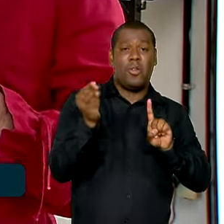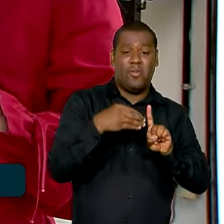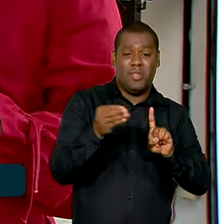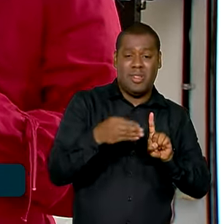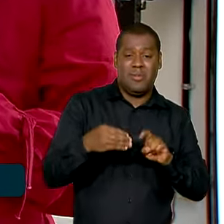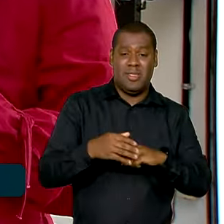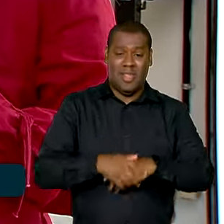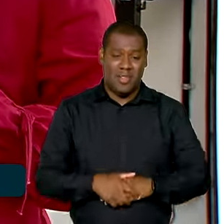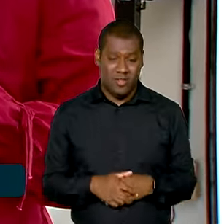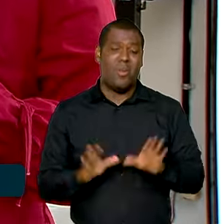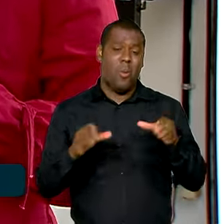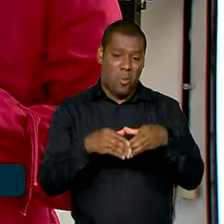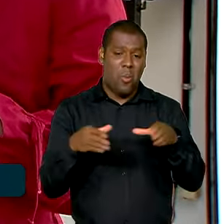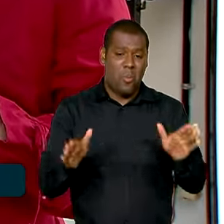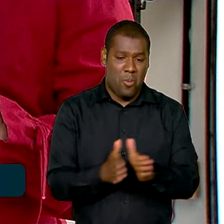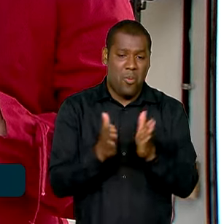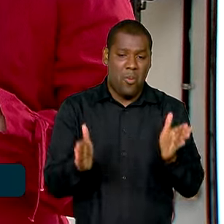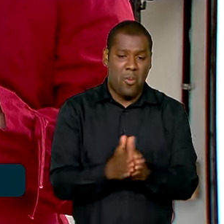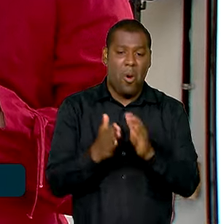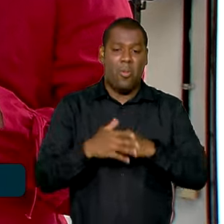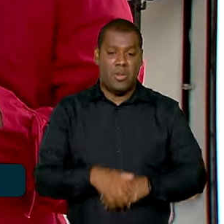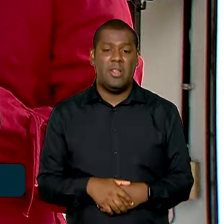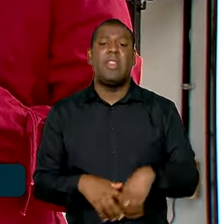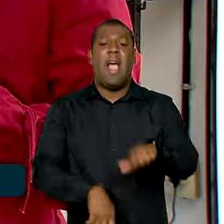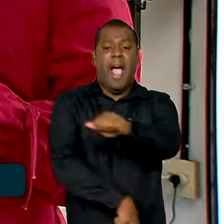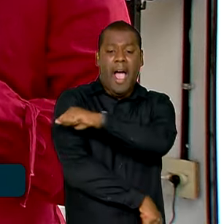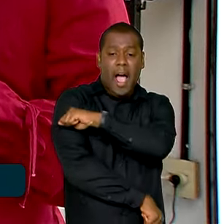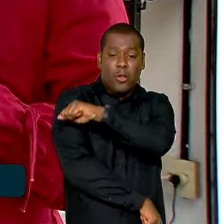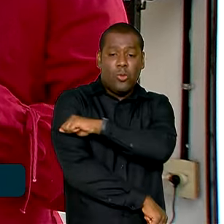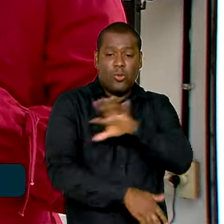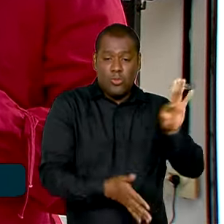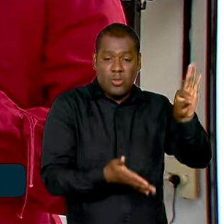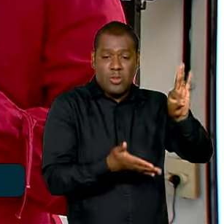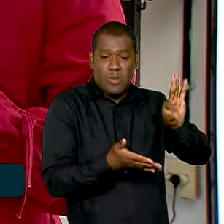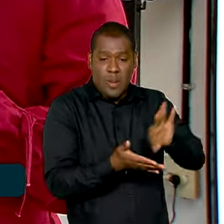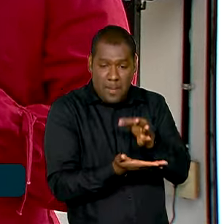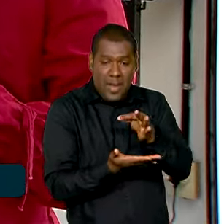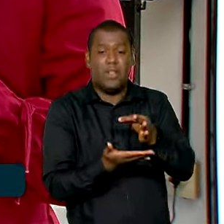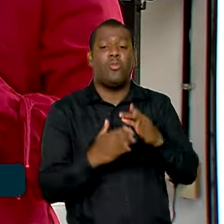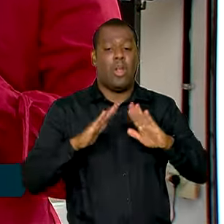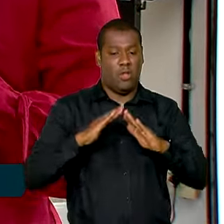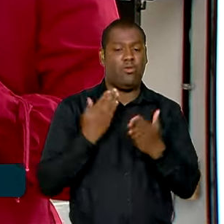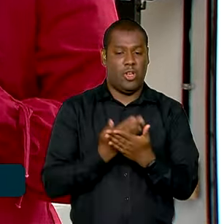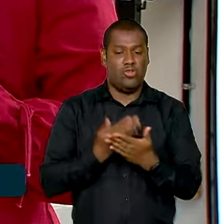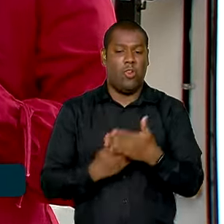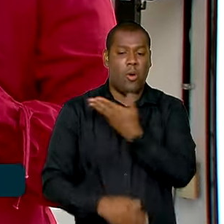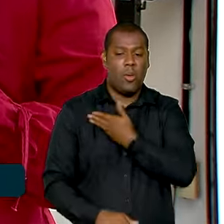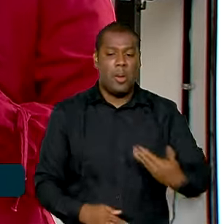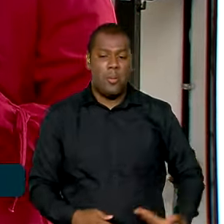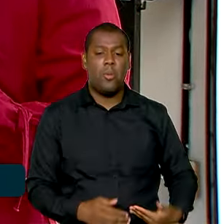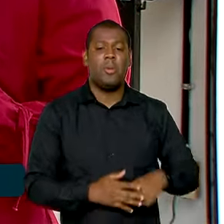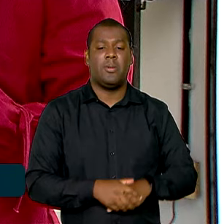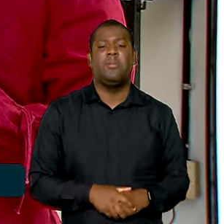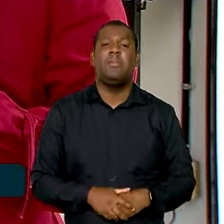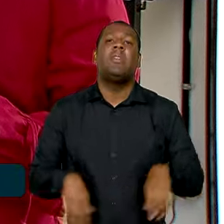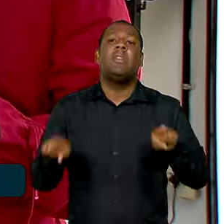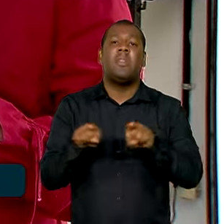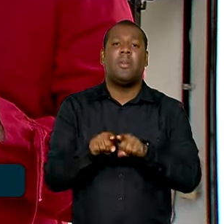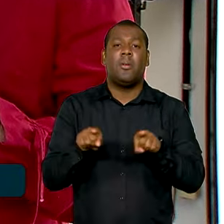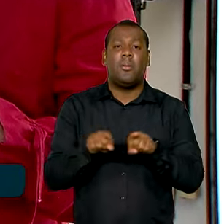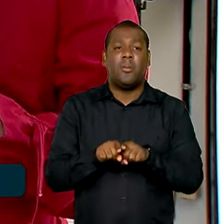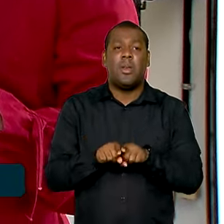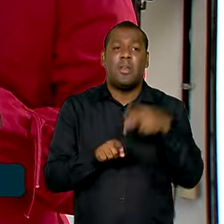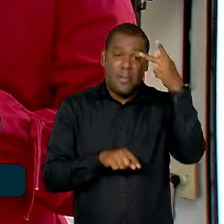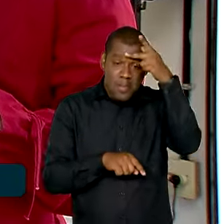da linha da pobreza e para estudantes matriculados em escolas públicas. Mas também as pessoas em situação